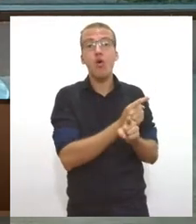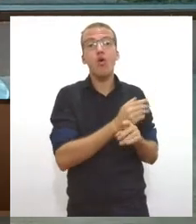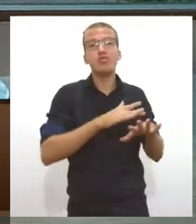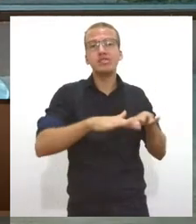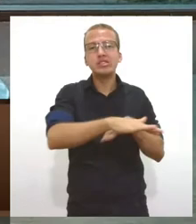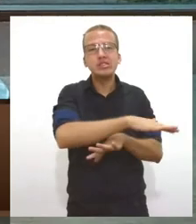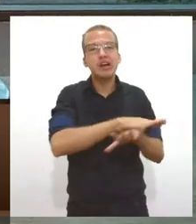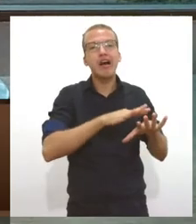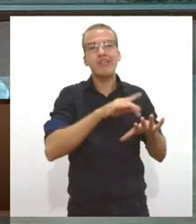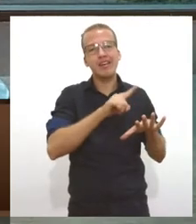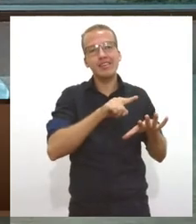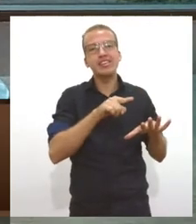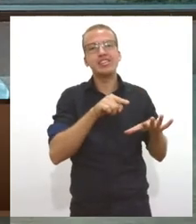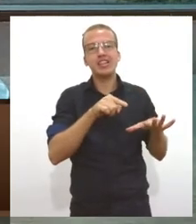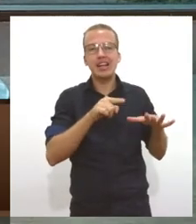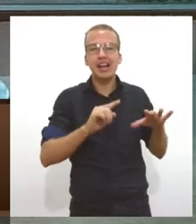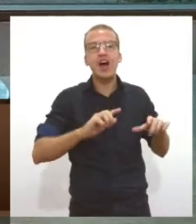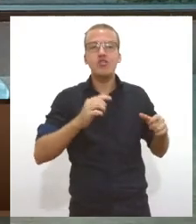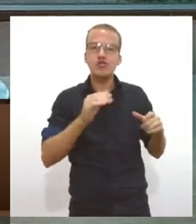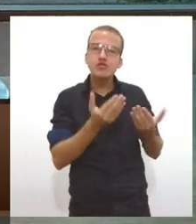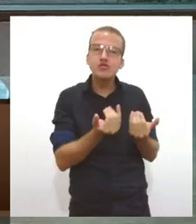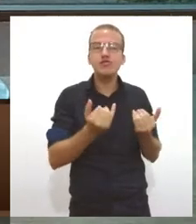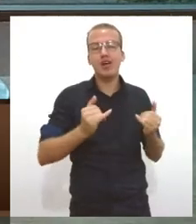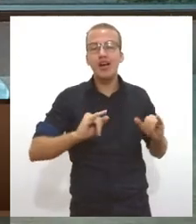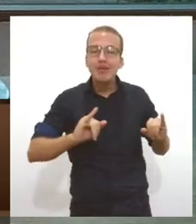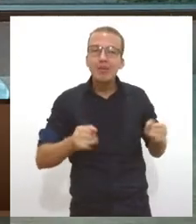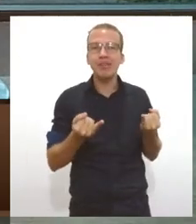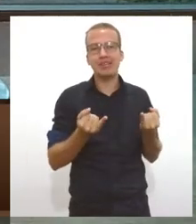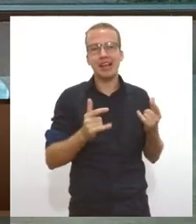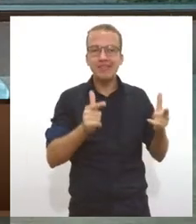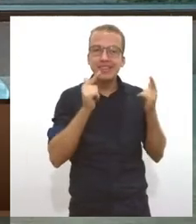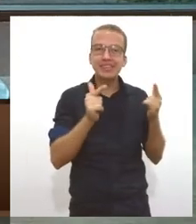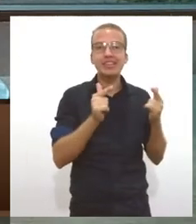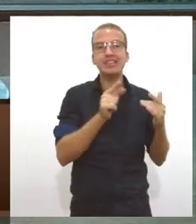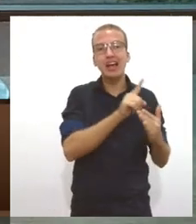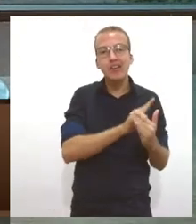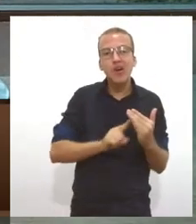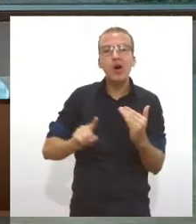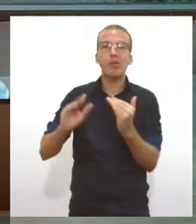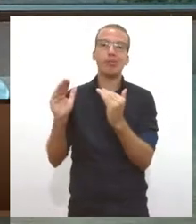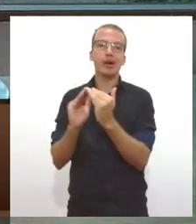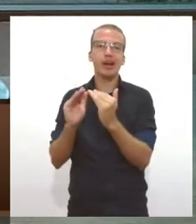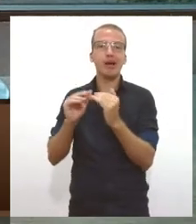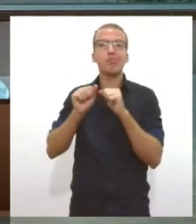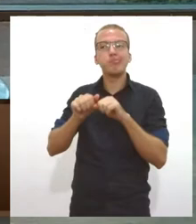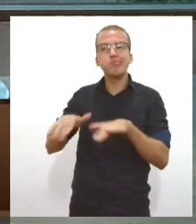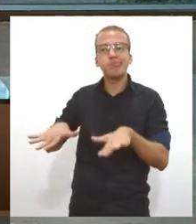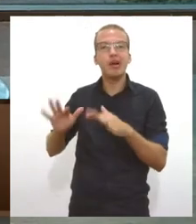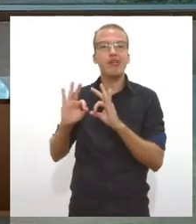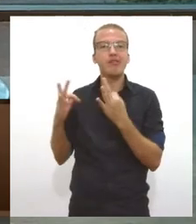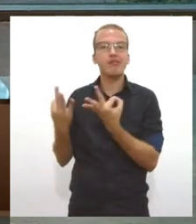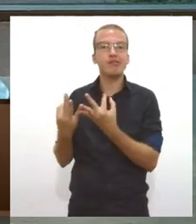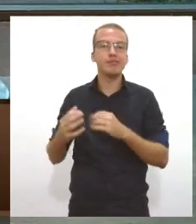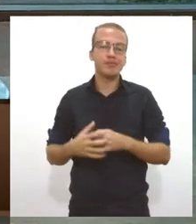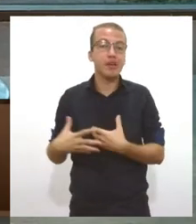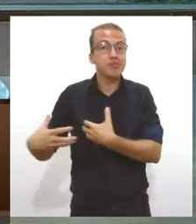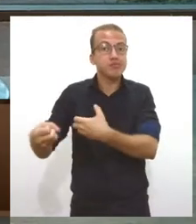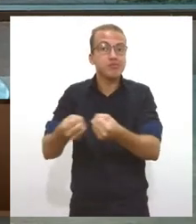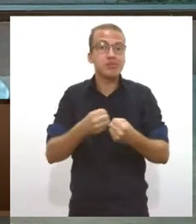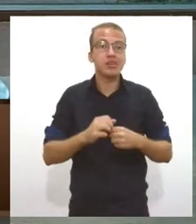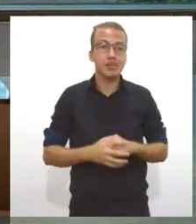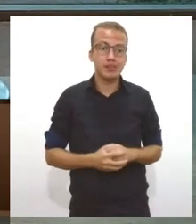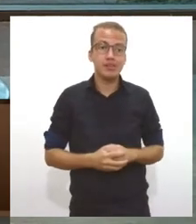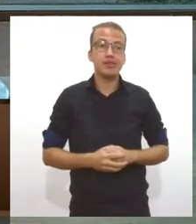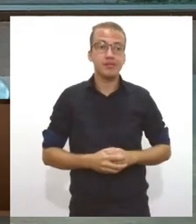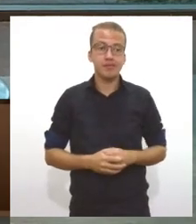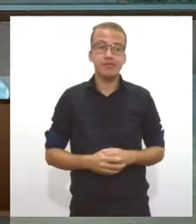o pai, a mãe, o avô, o tio. Né, Val? Ou seja, a gente está falando aqui toda hora, na trevão, passa até